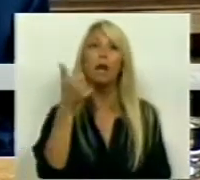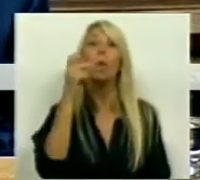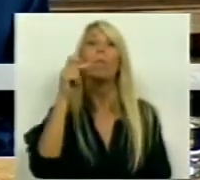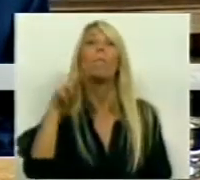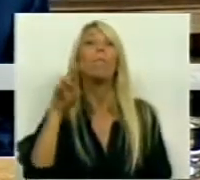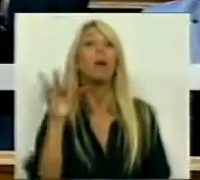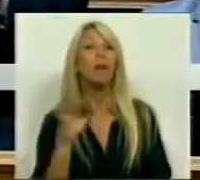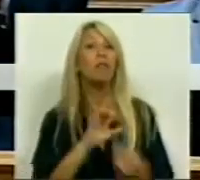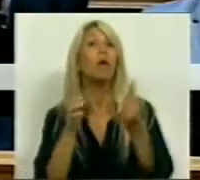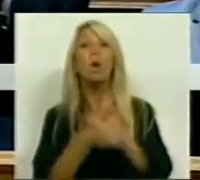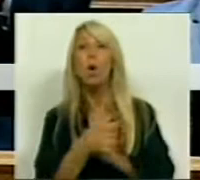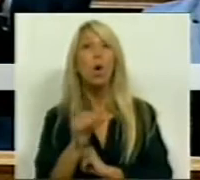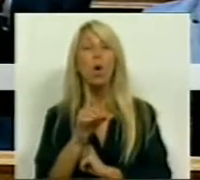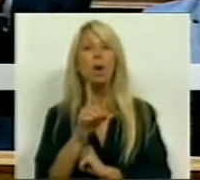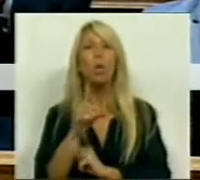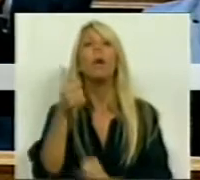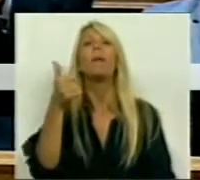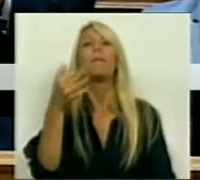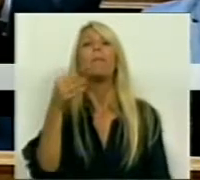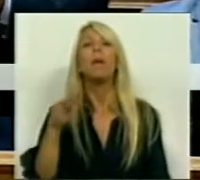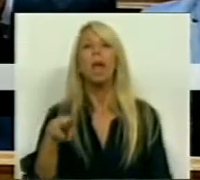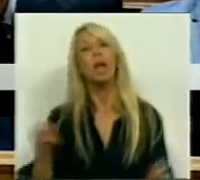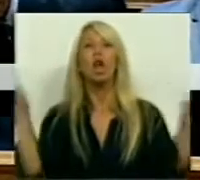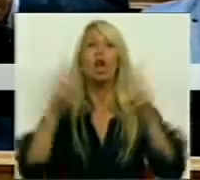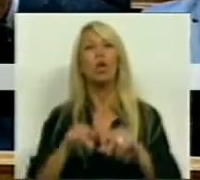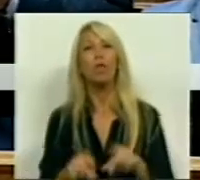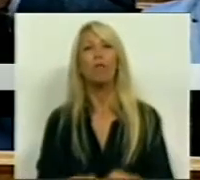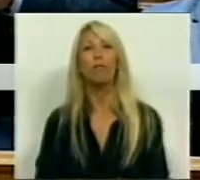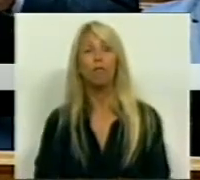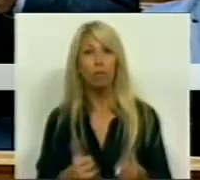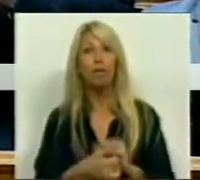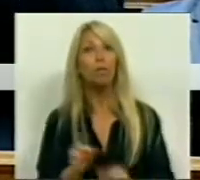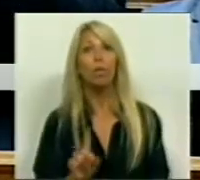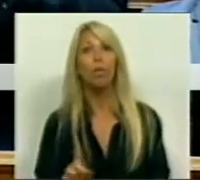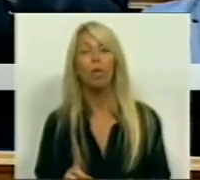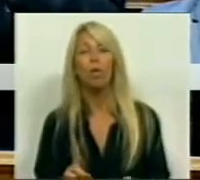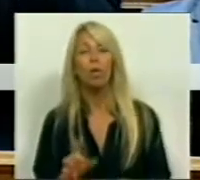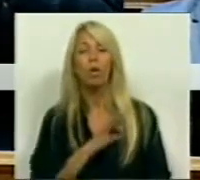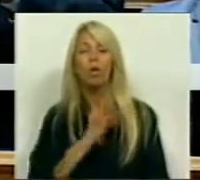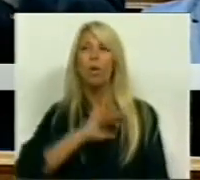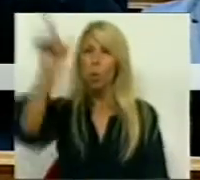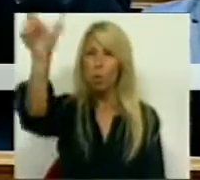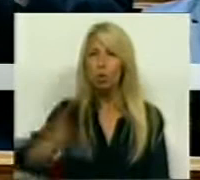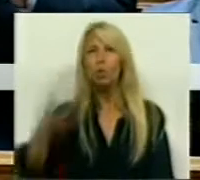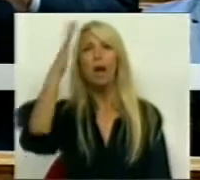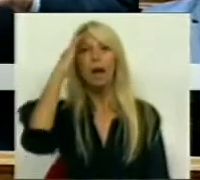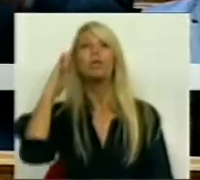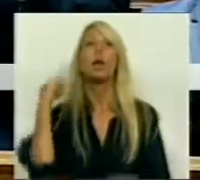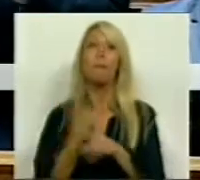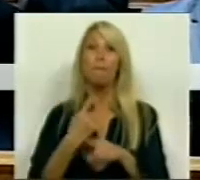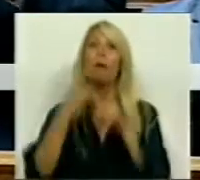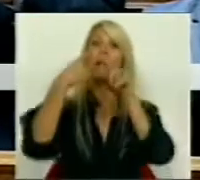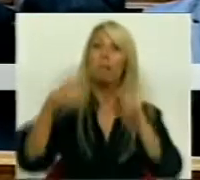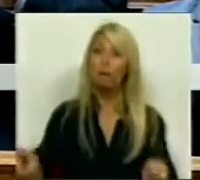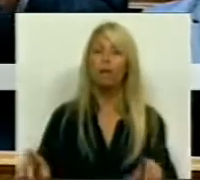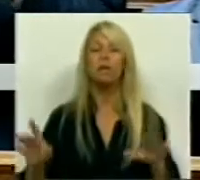transformar-te num novo BPN. O Sr. acha que, apesar das diferenças, e eu quero aqui sublinhar de não